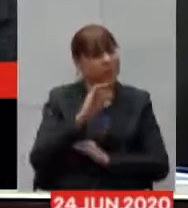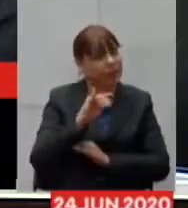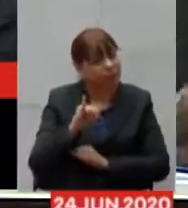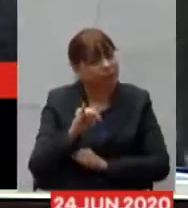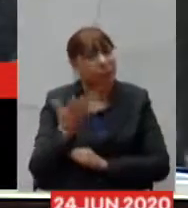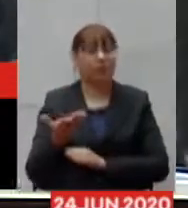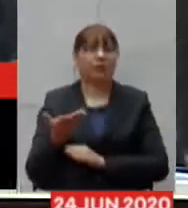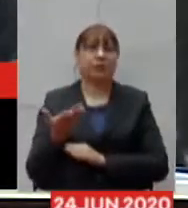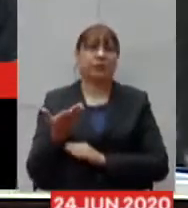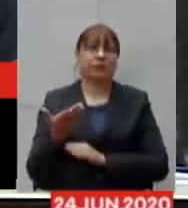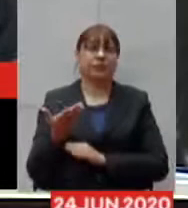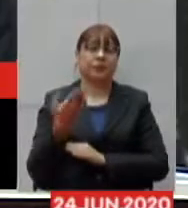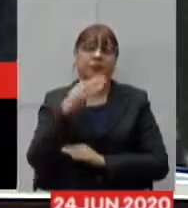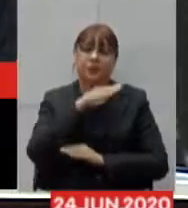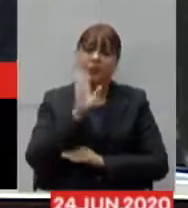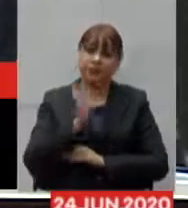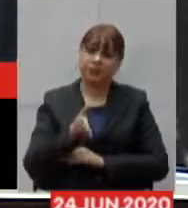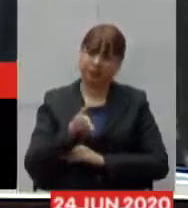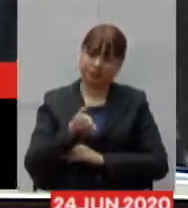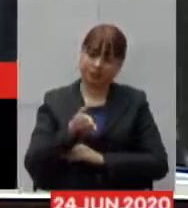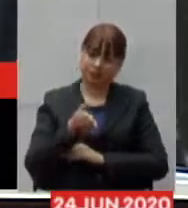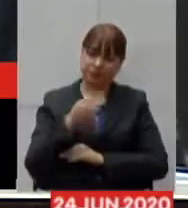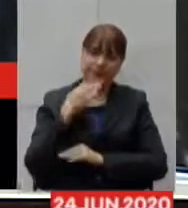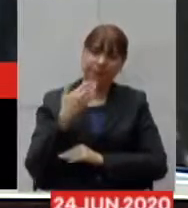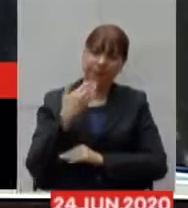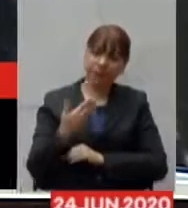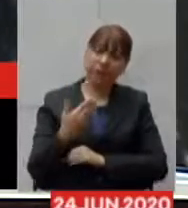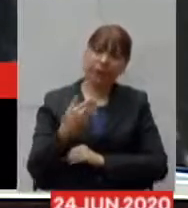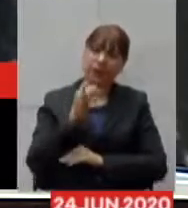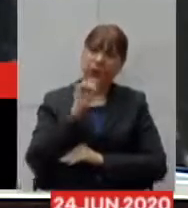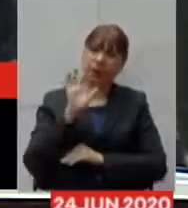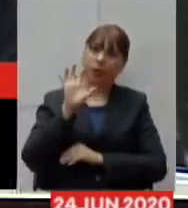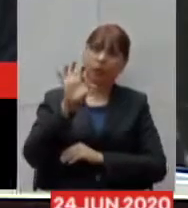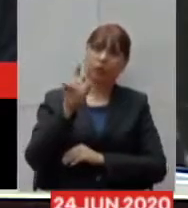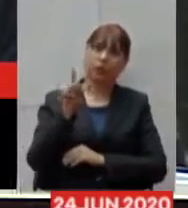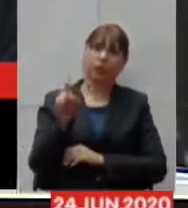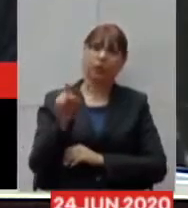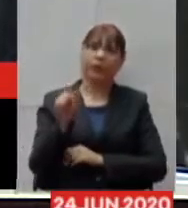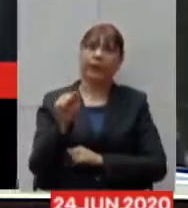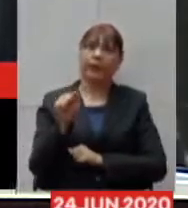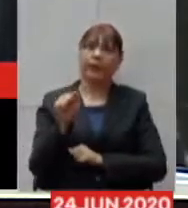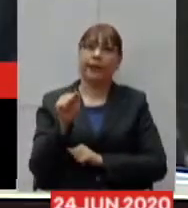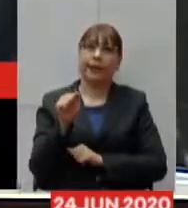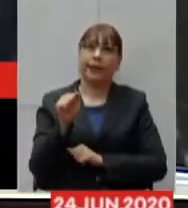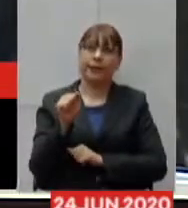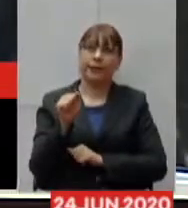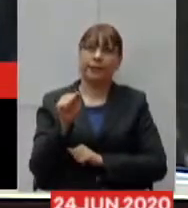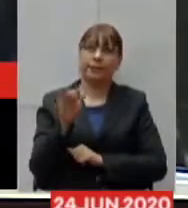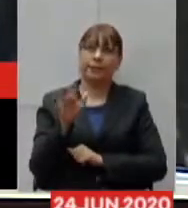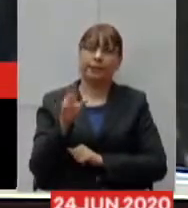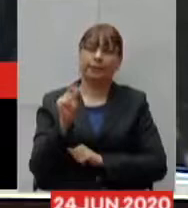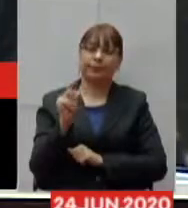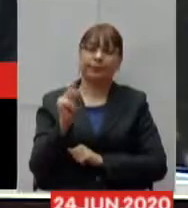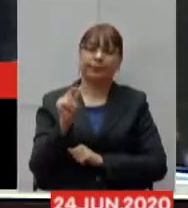viu aí né pedindo lá para a região é aqui de de